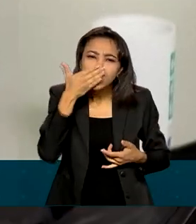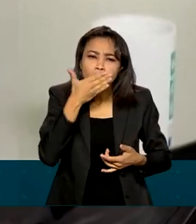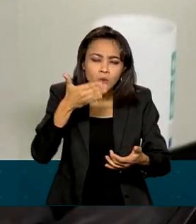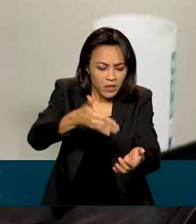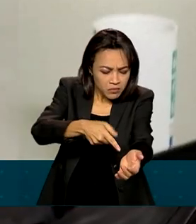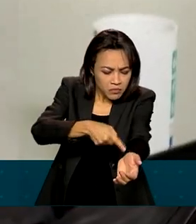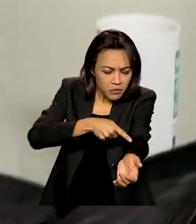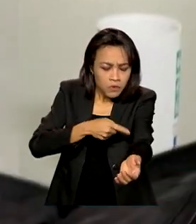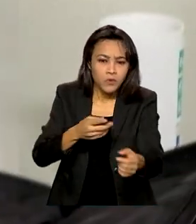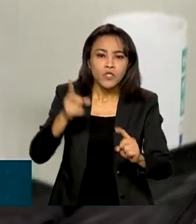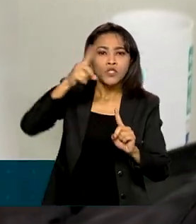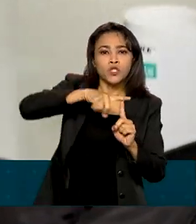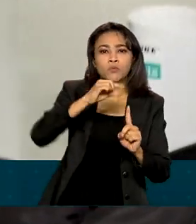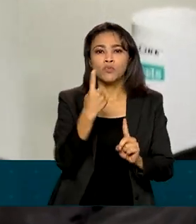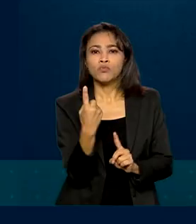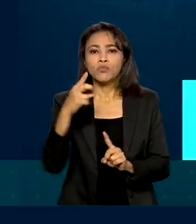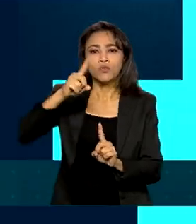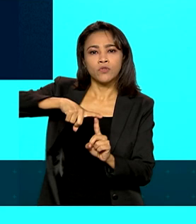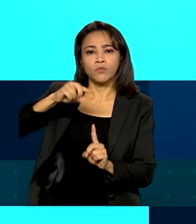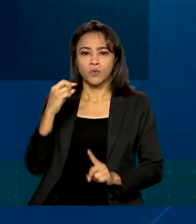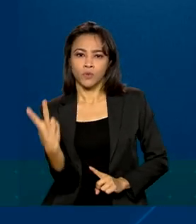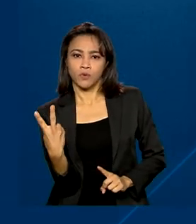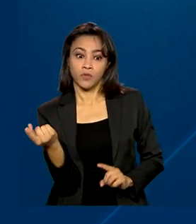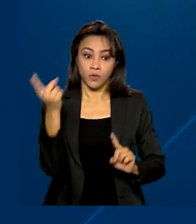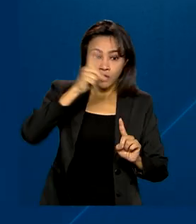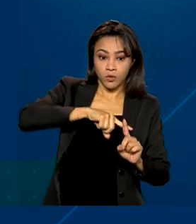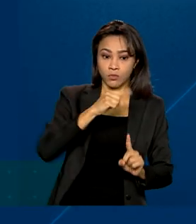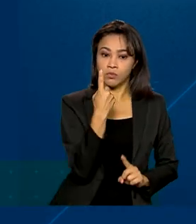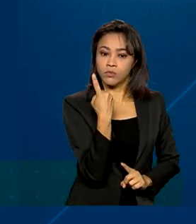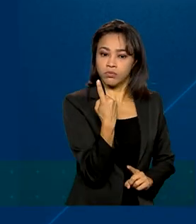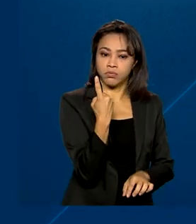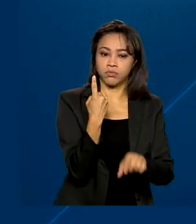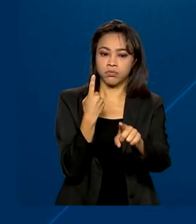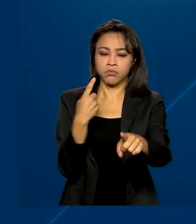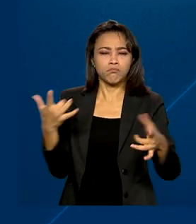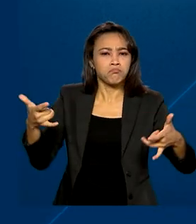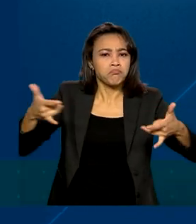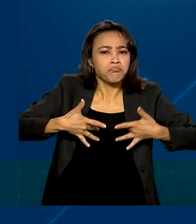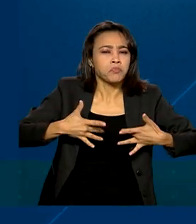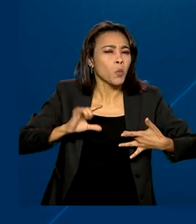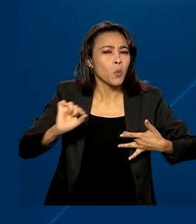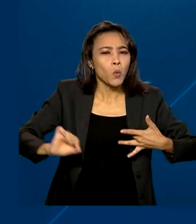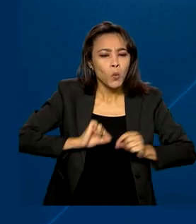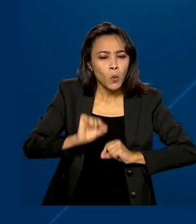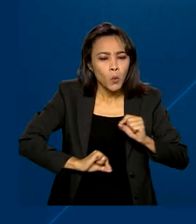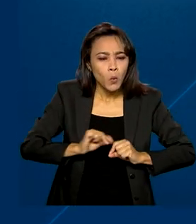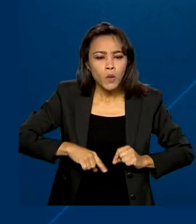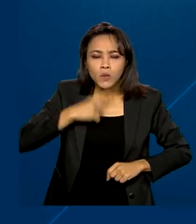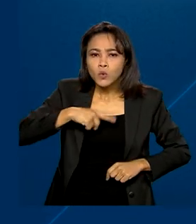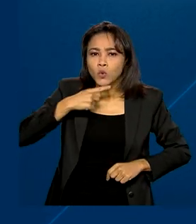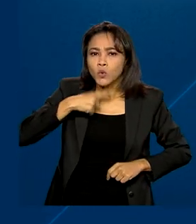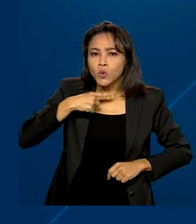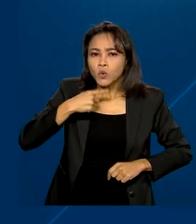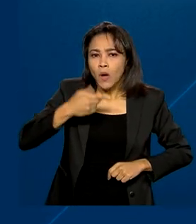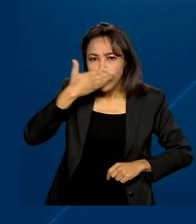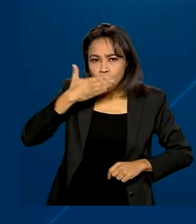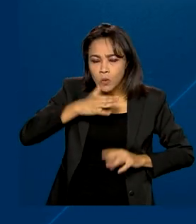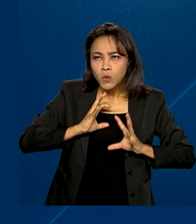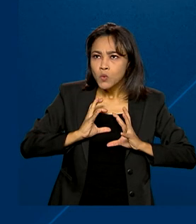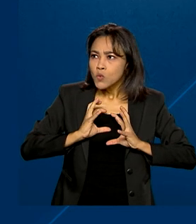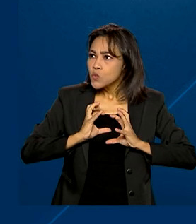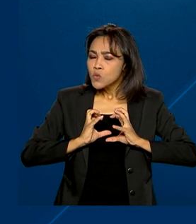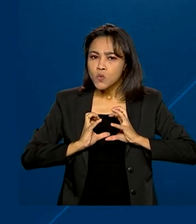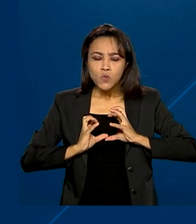ser de tipo 1 ou tipo 2. O tipo 1 acontece quando o organismo perde a capacidade de metabolizar o açúcar.